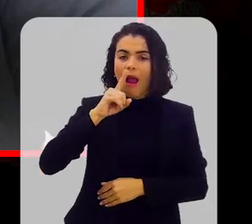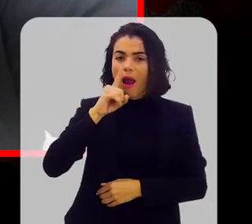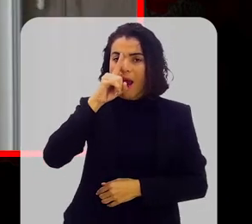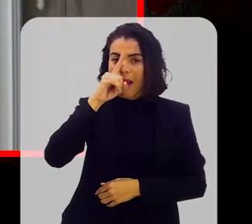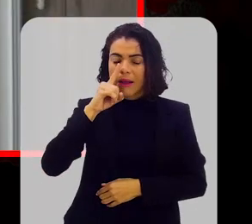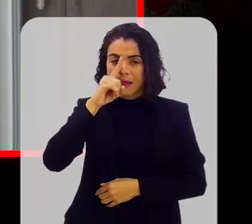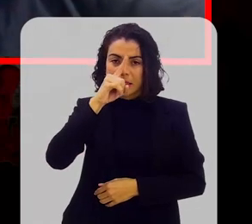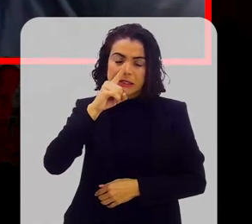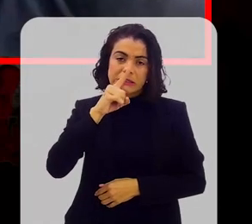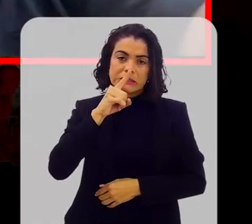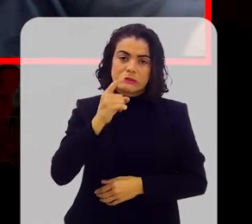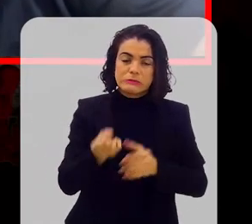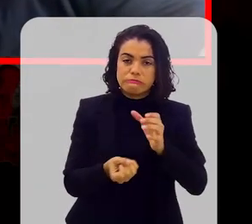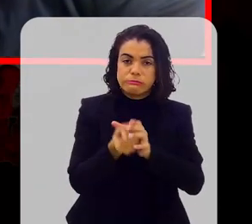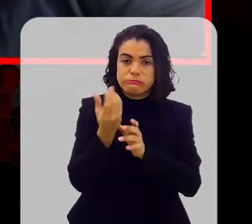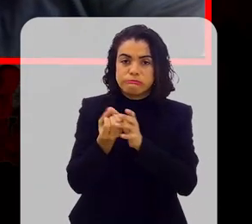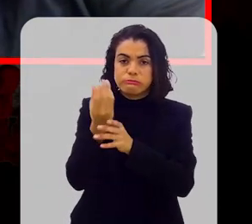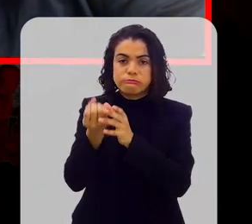a câncer.